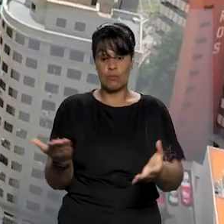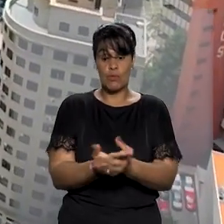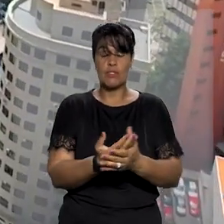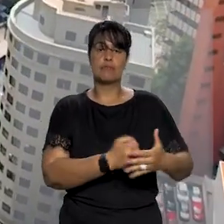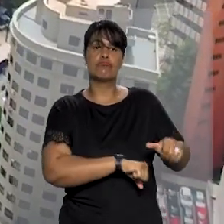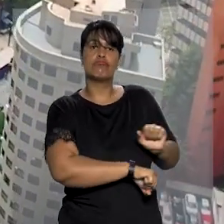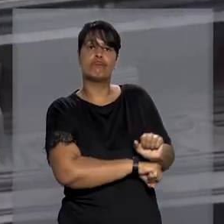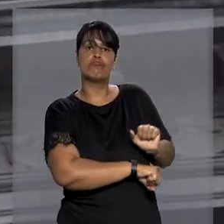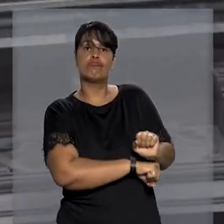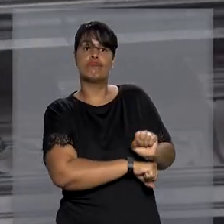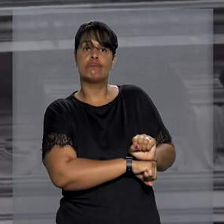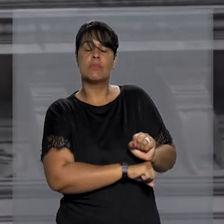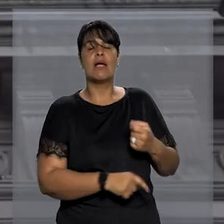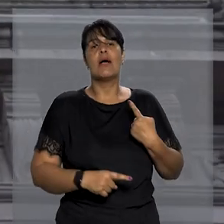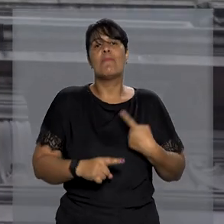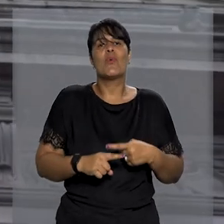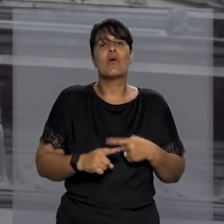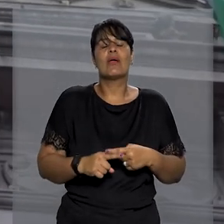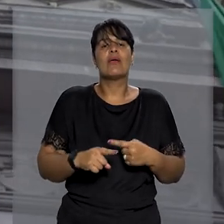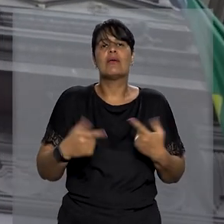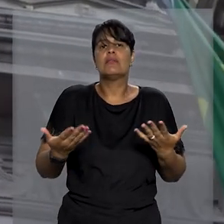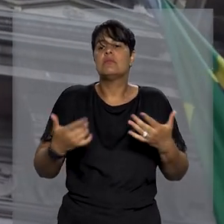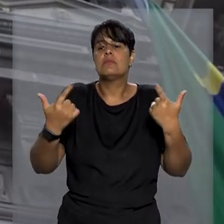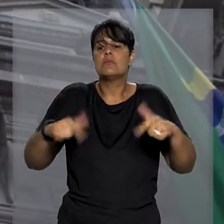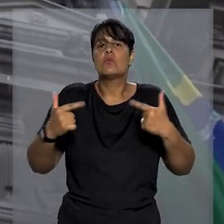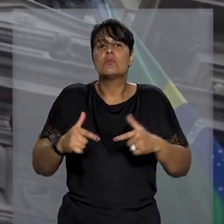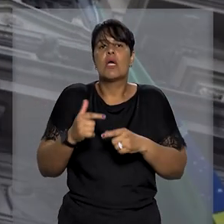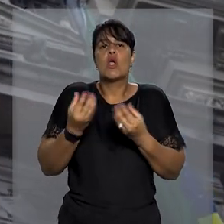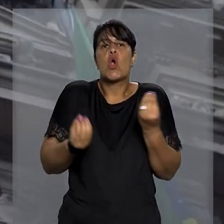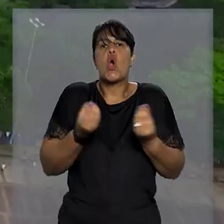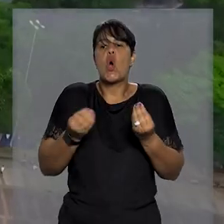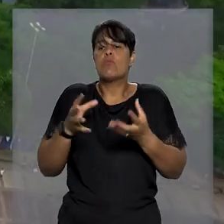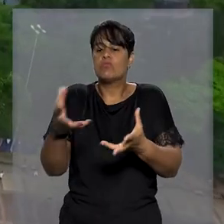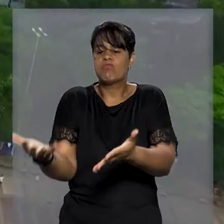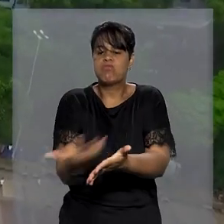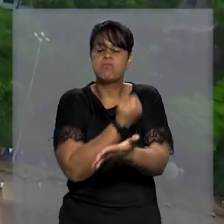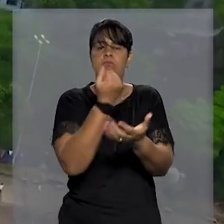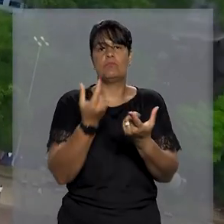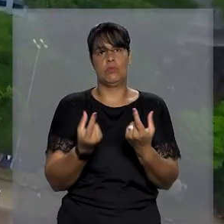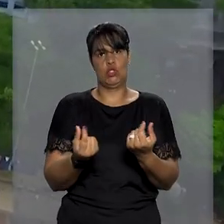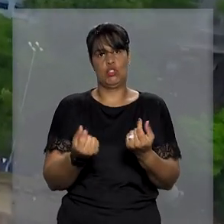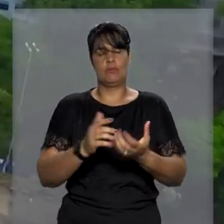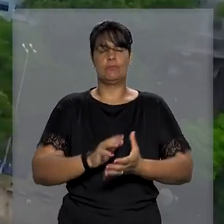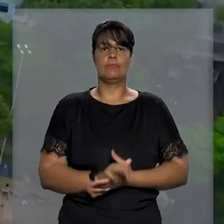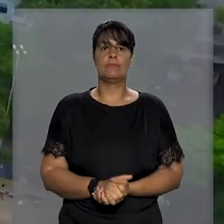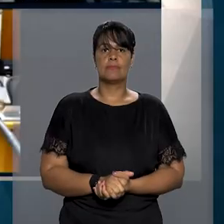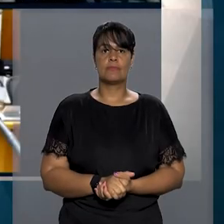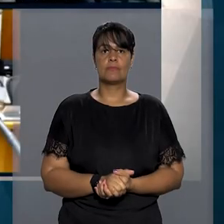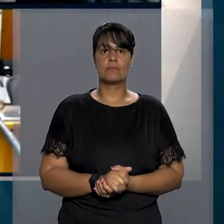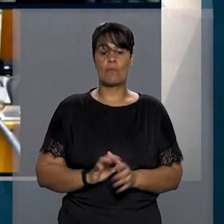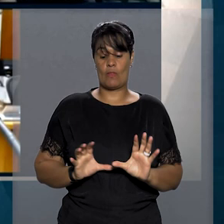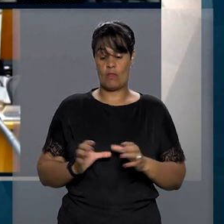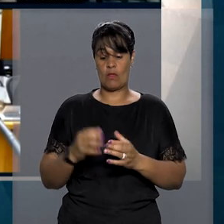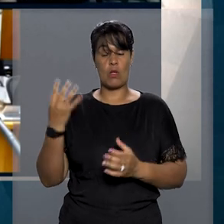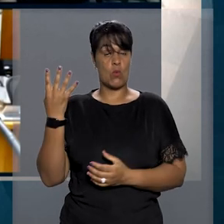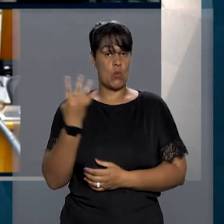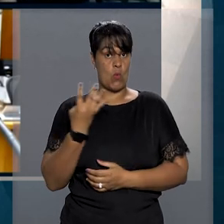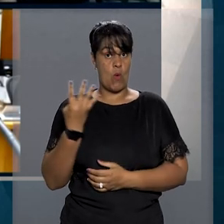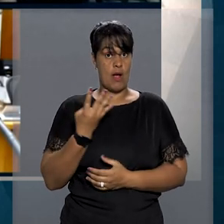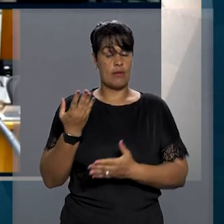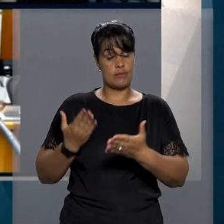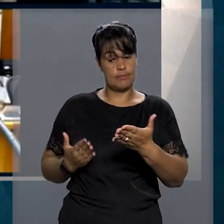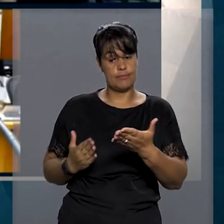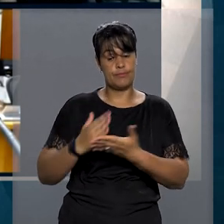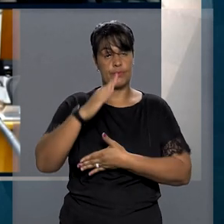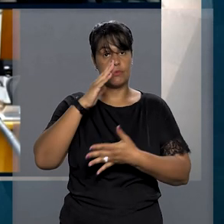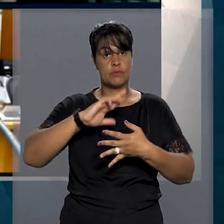que o processo esteve sobrestado, por não terem sido encontrados bens em nome dos executados. No STJ, a quarta